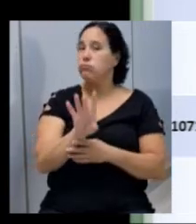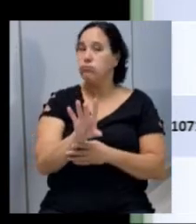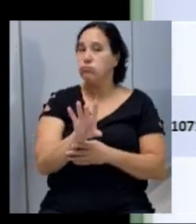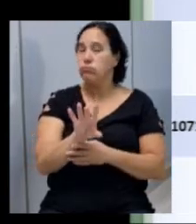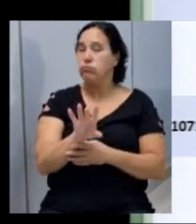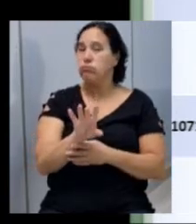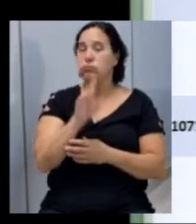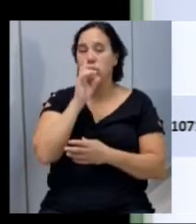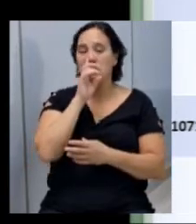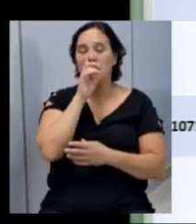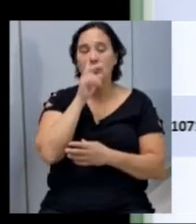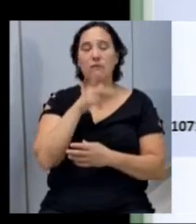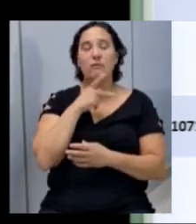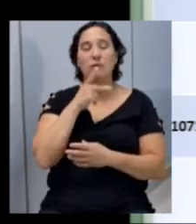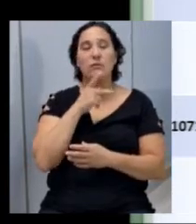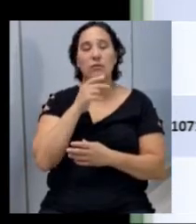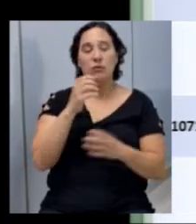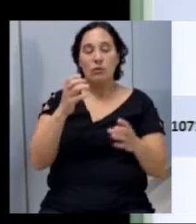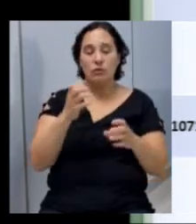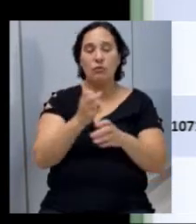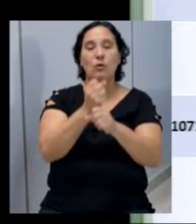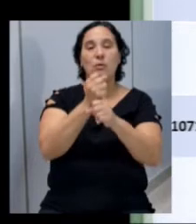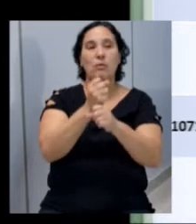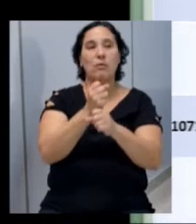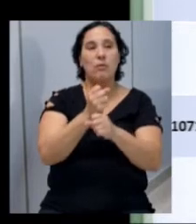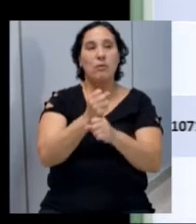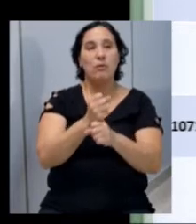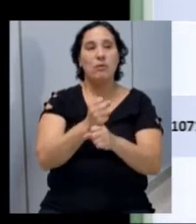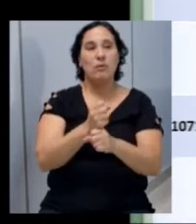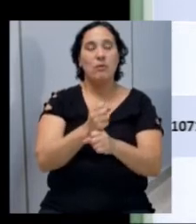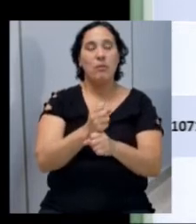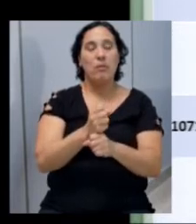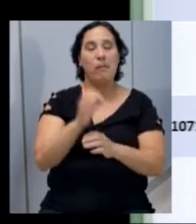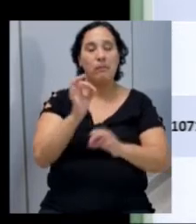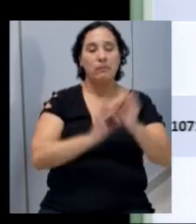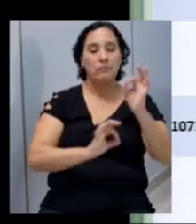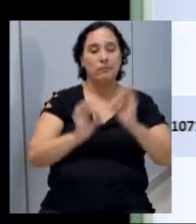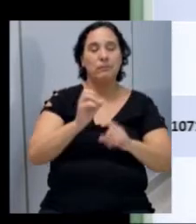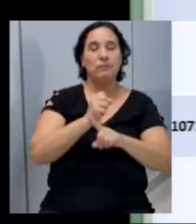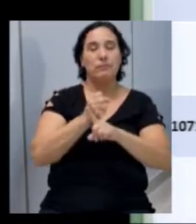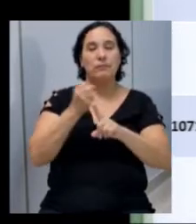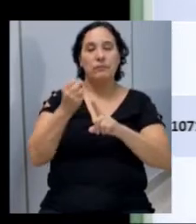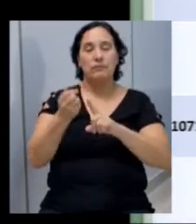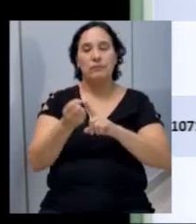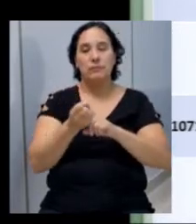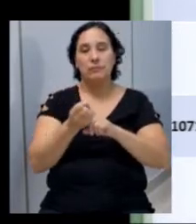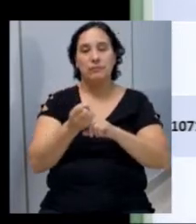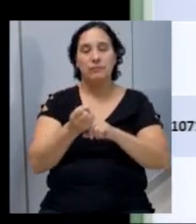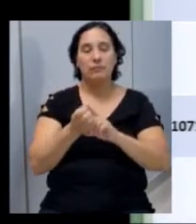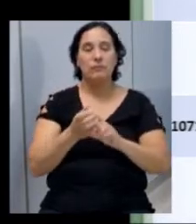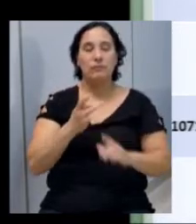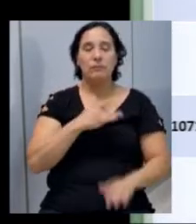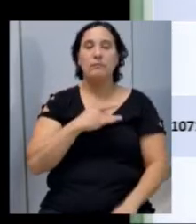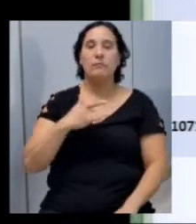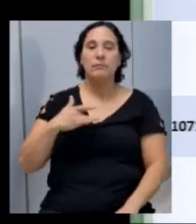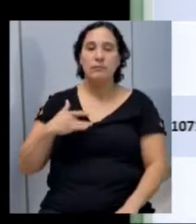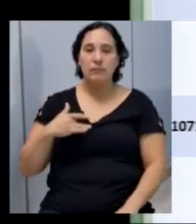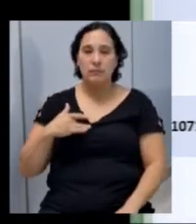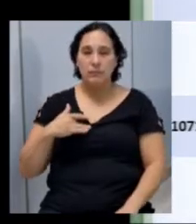então, aqui são colocados os totais. Obras de infraestrutura social, ampliação da rede física de saúde,